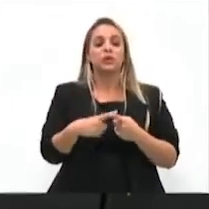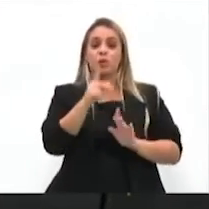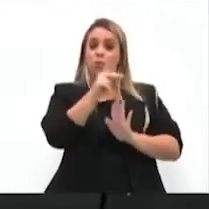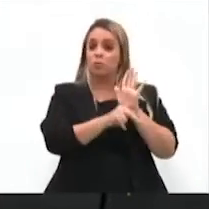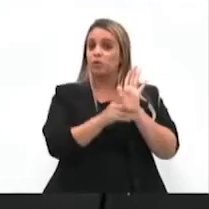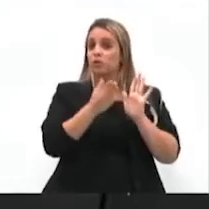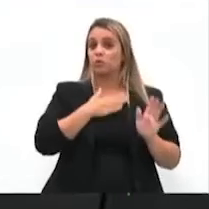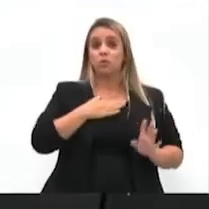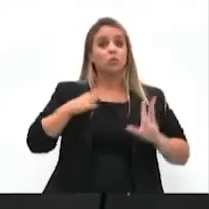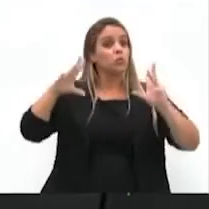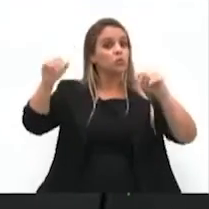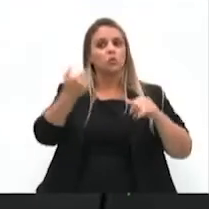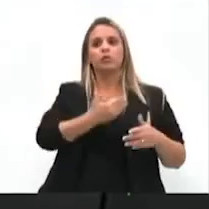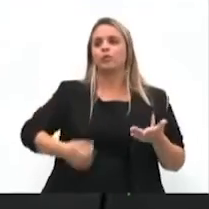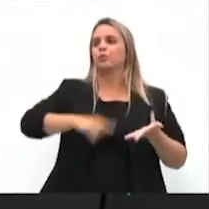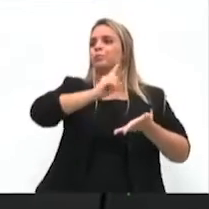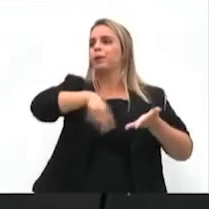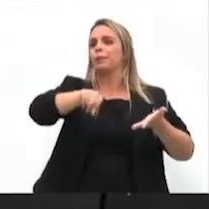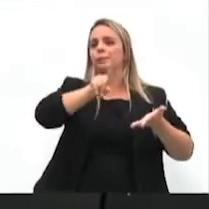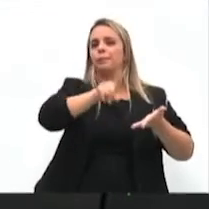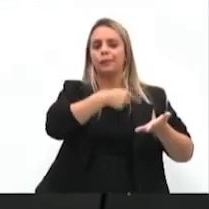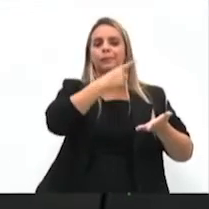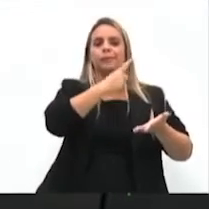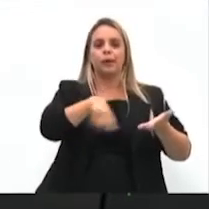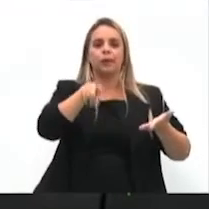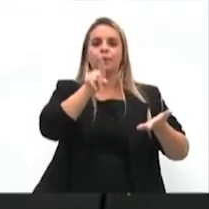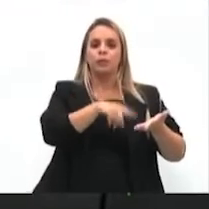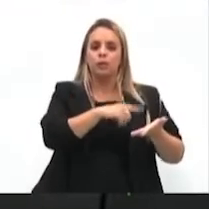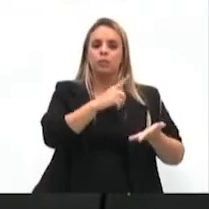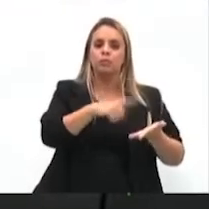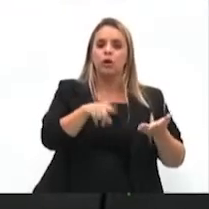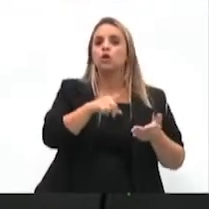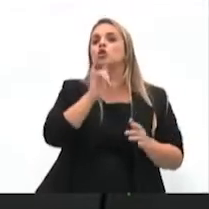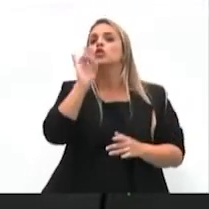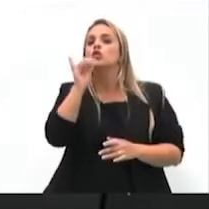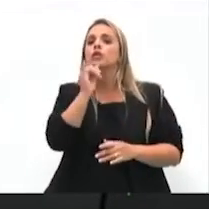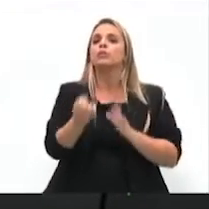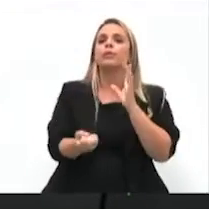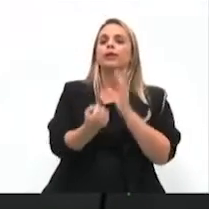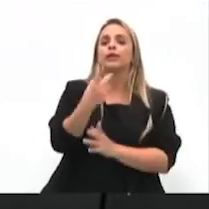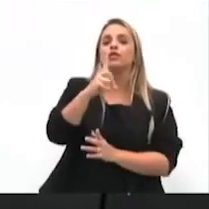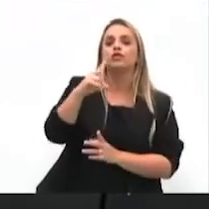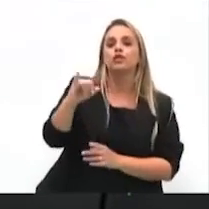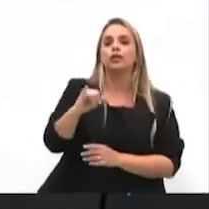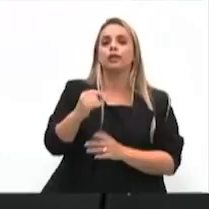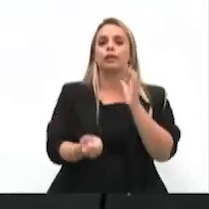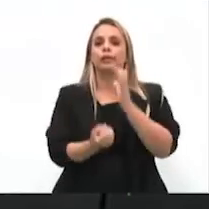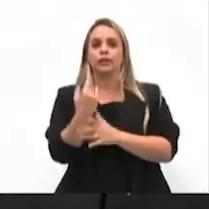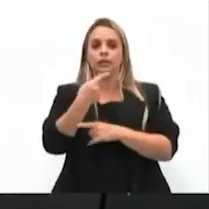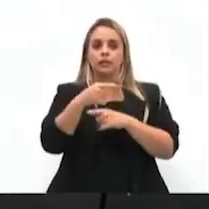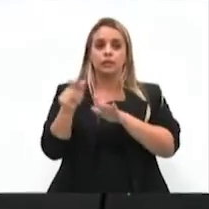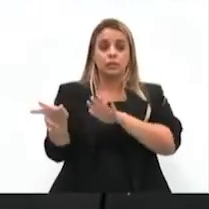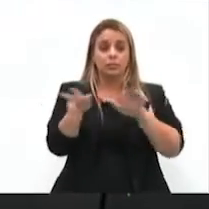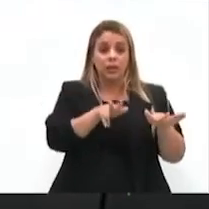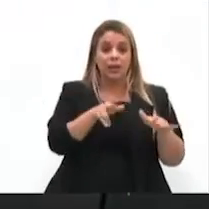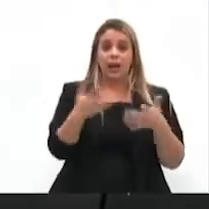meu é tudo vetado. Só não é vetado quando institui o dia disso, a semana daquilo. Agora, tudo que tem a ver com política pública, governador veta.